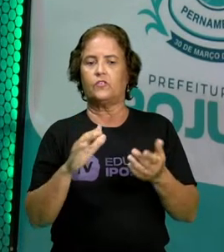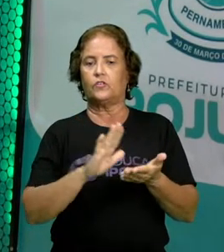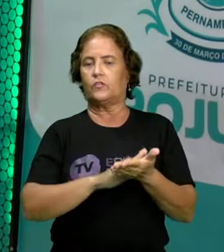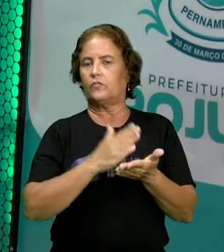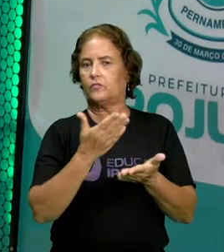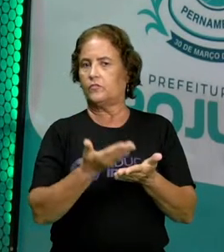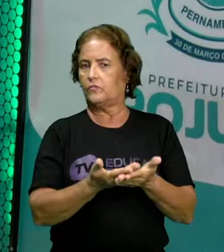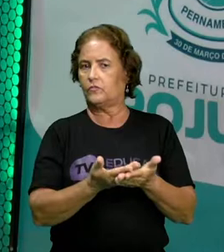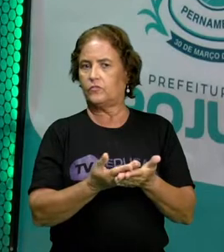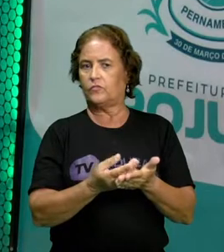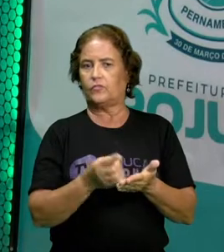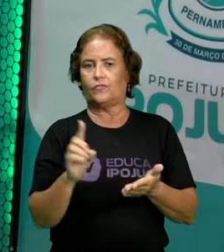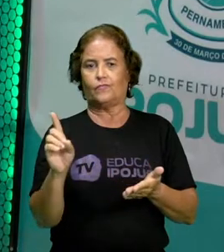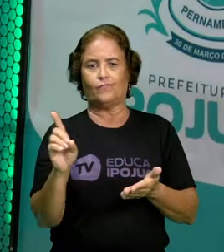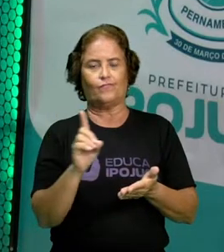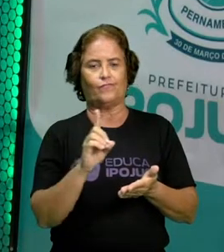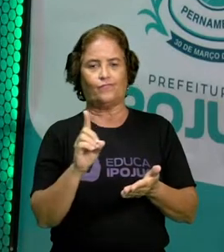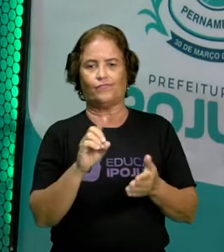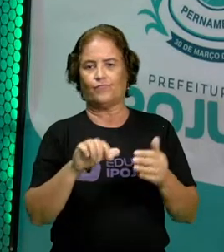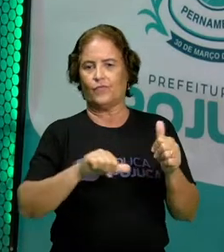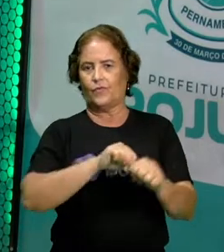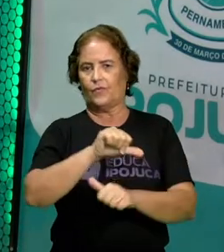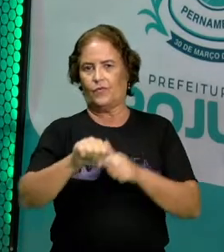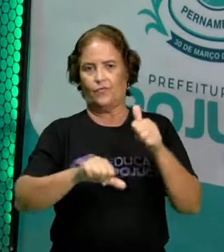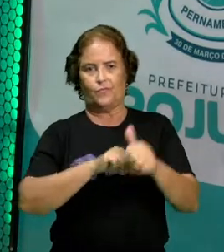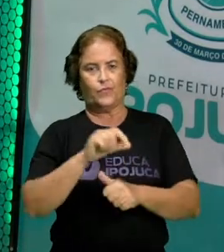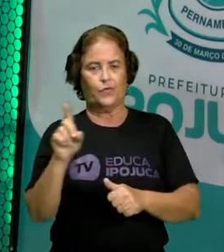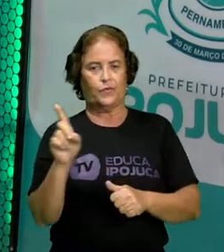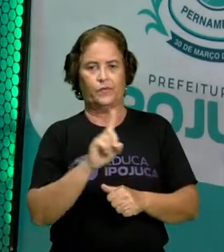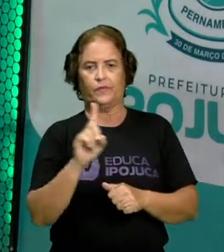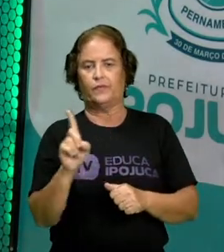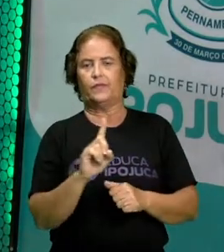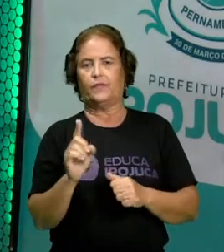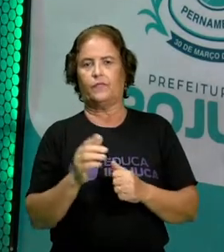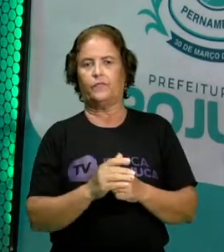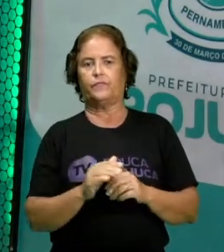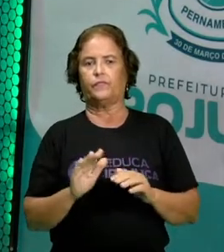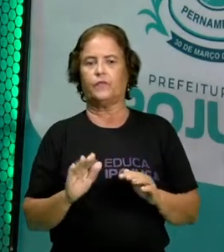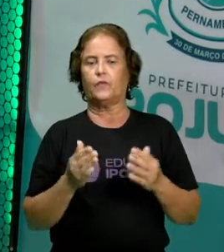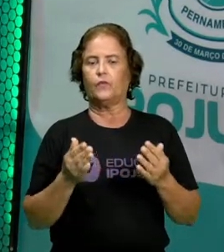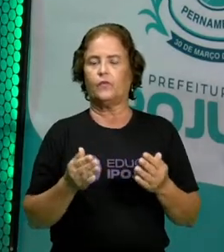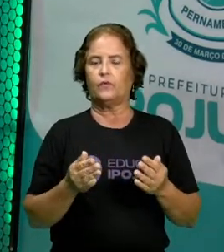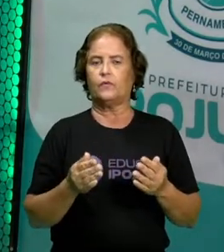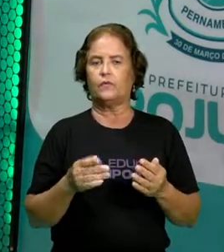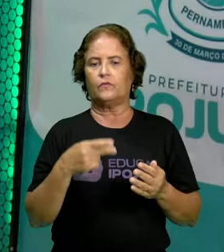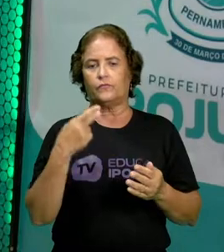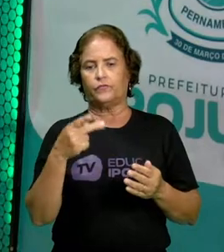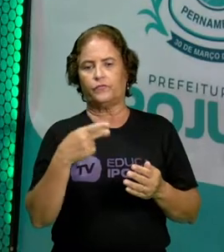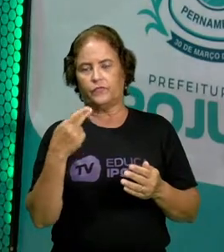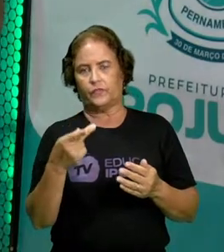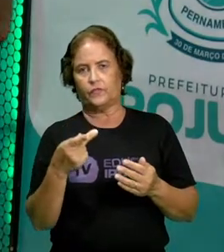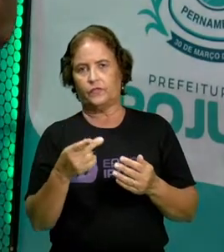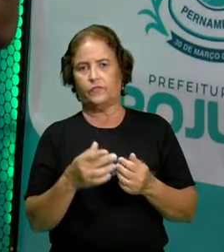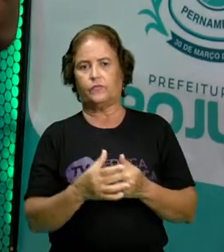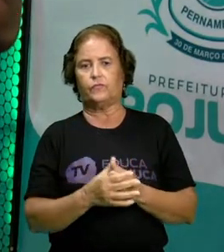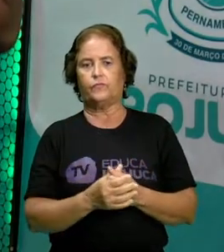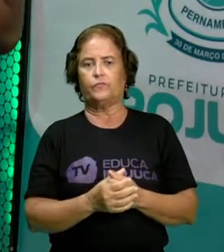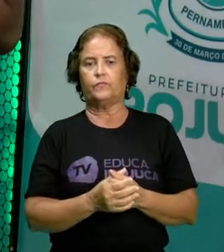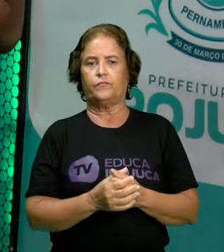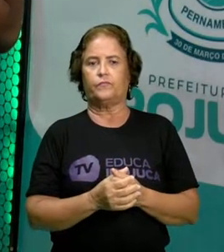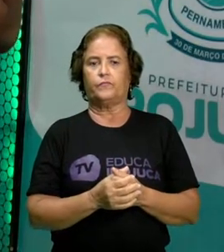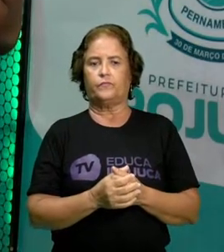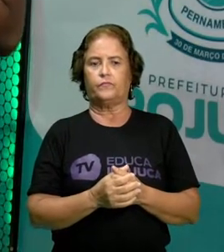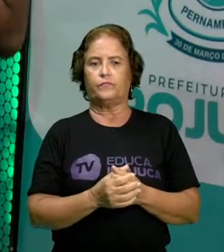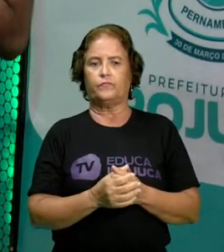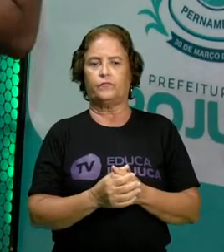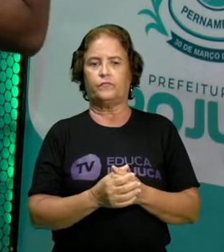certo? É só uma forma de abreviarmos aqui a frase. Então, quando eu digo we will not go out tonight